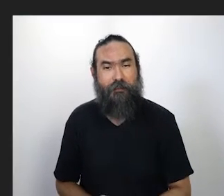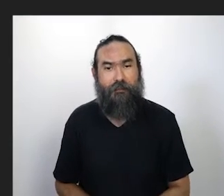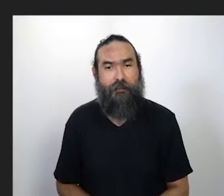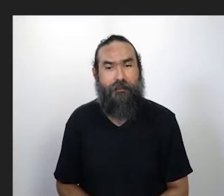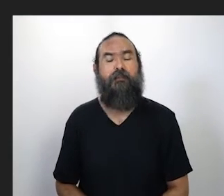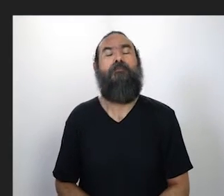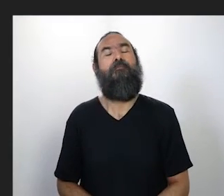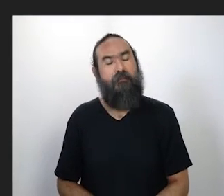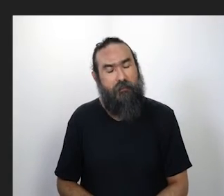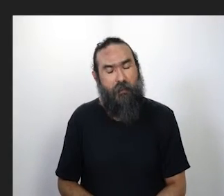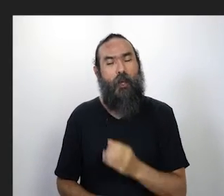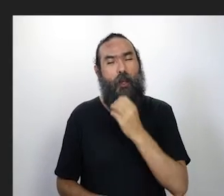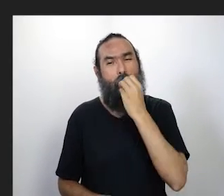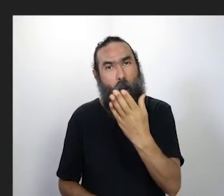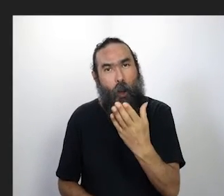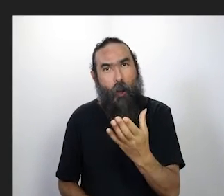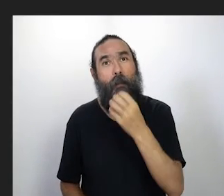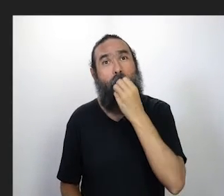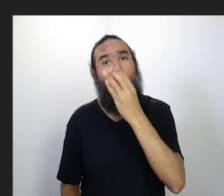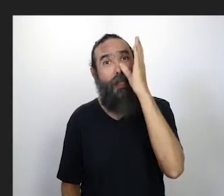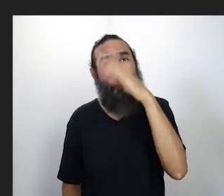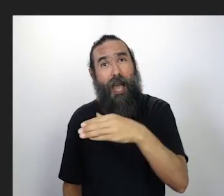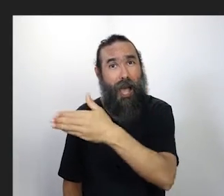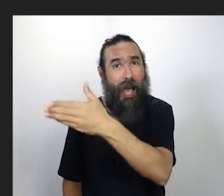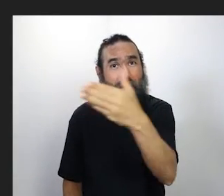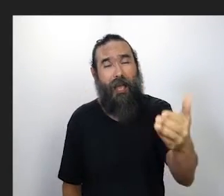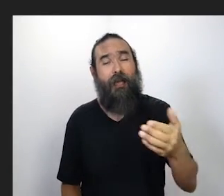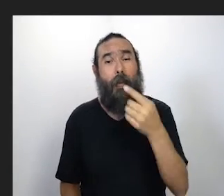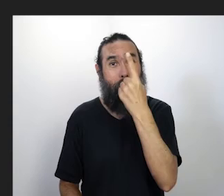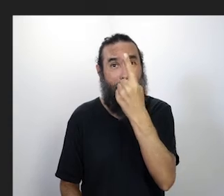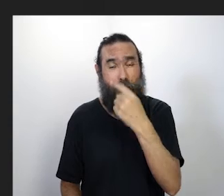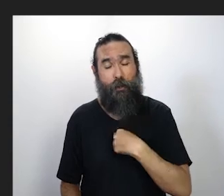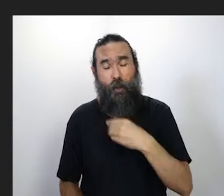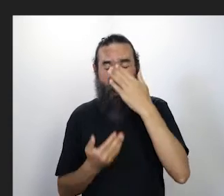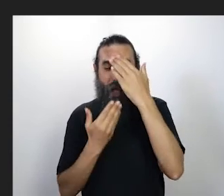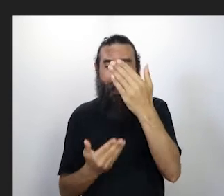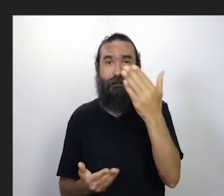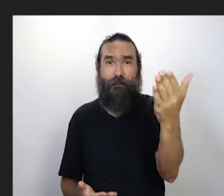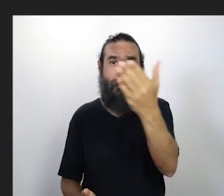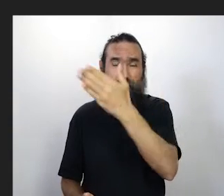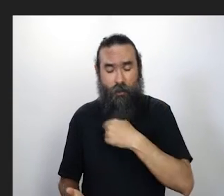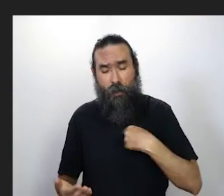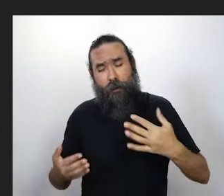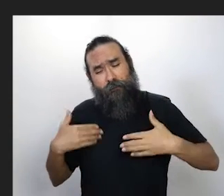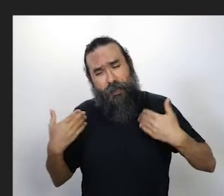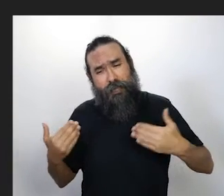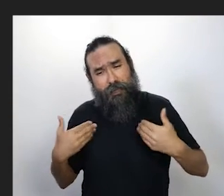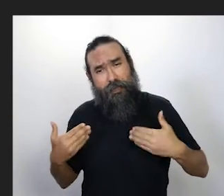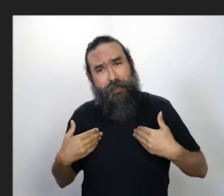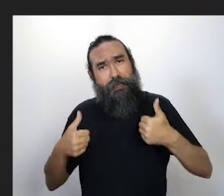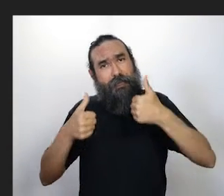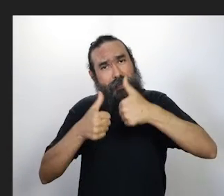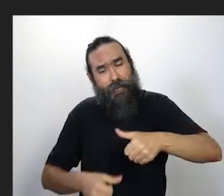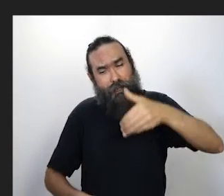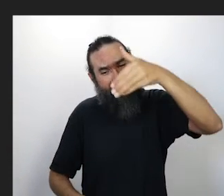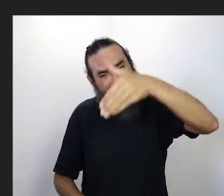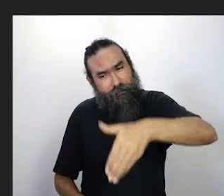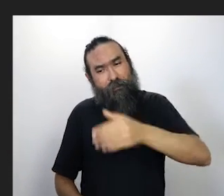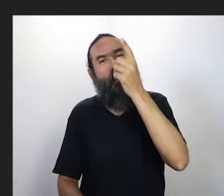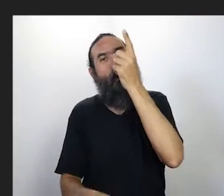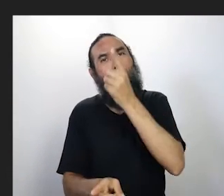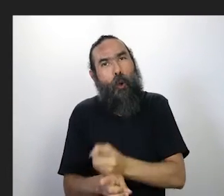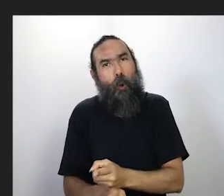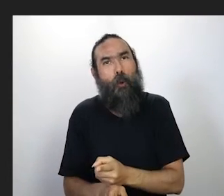Olá, tudo bem? Boa tarde a todos. Primeiro, eu queria agradecer estou muito feliz, muito honrada de estar